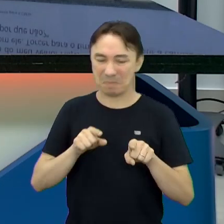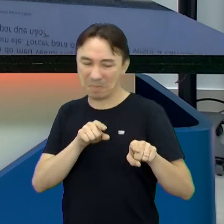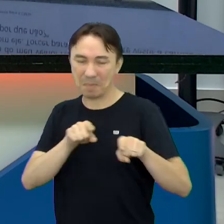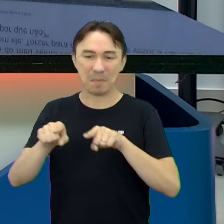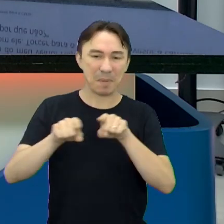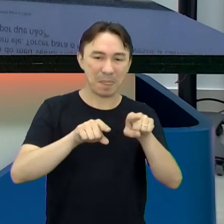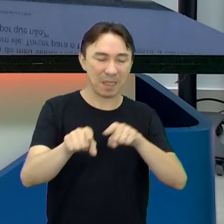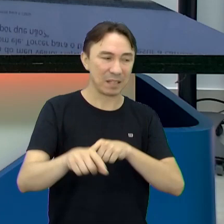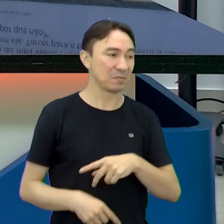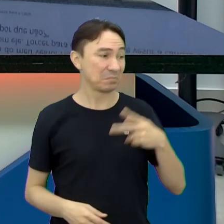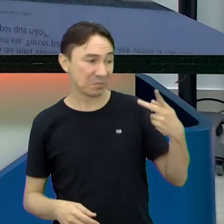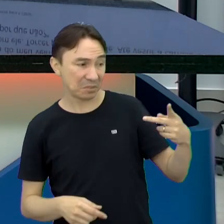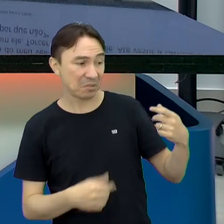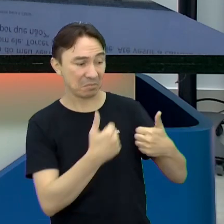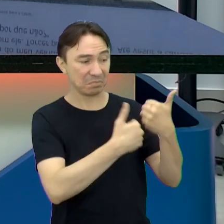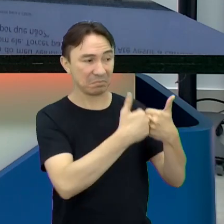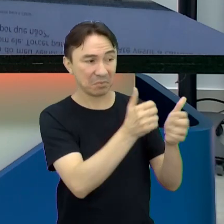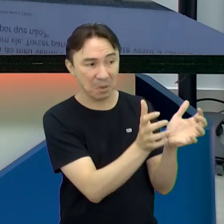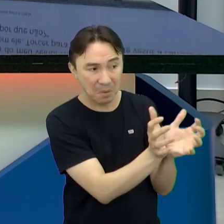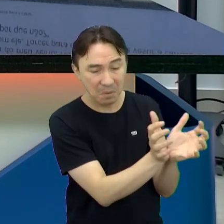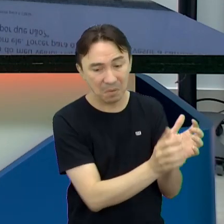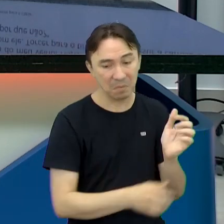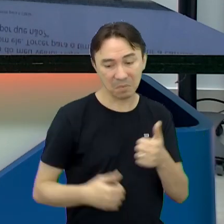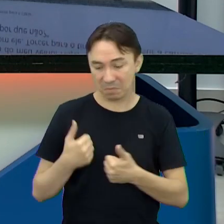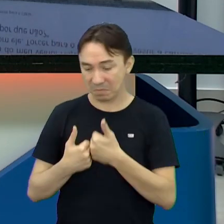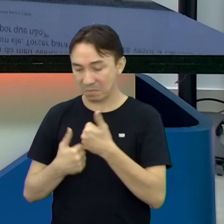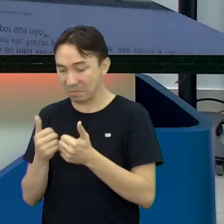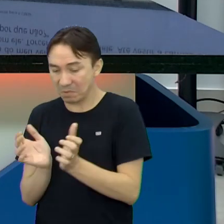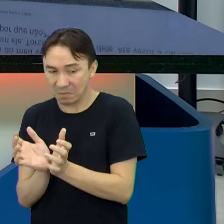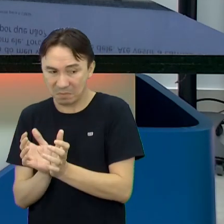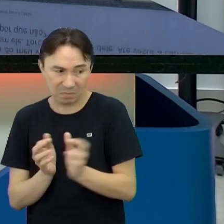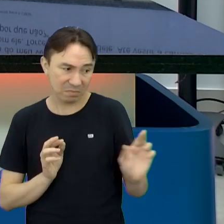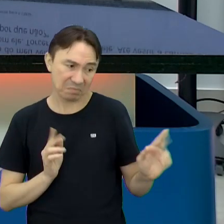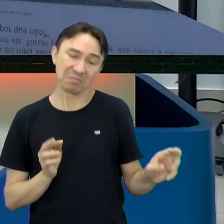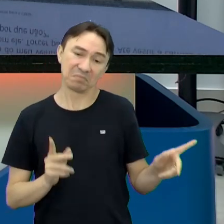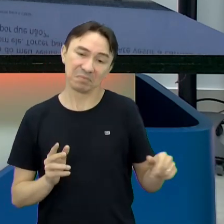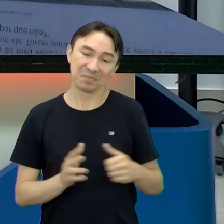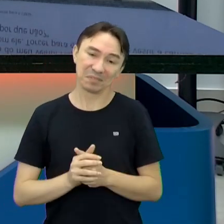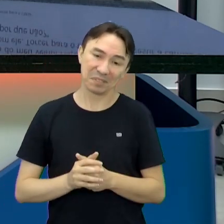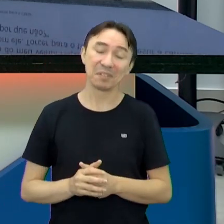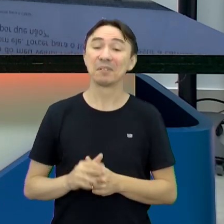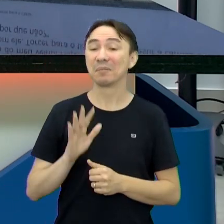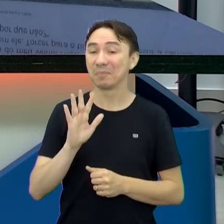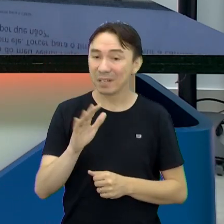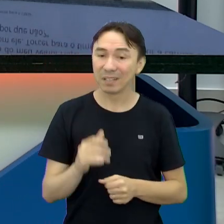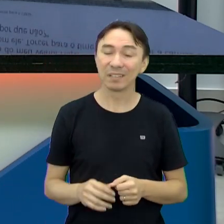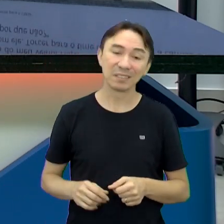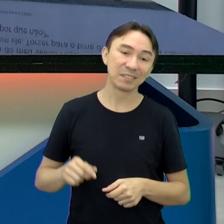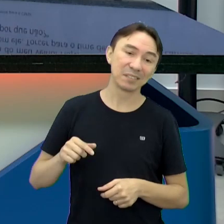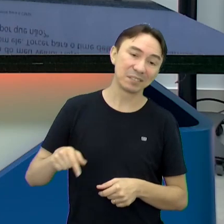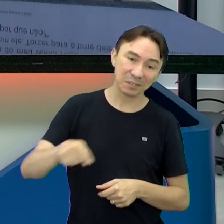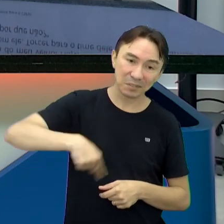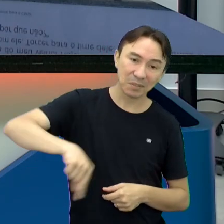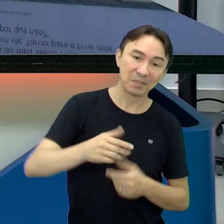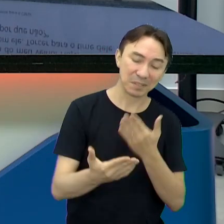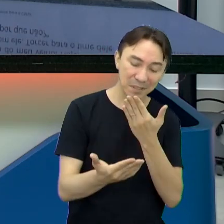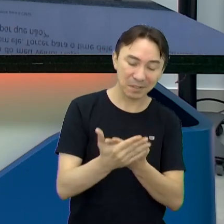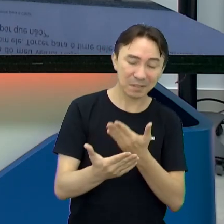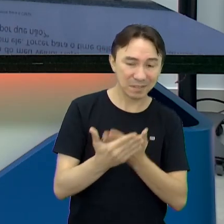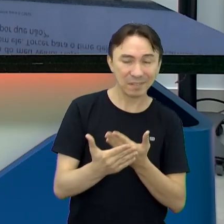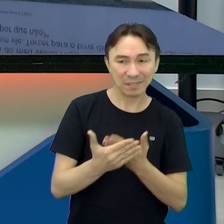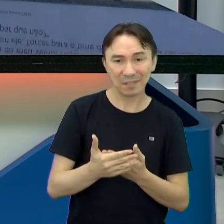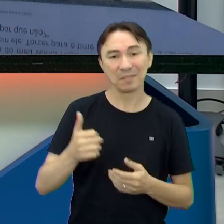meu Exatamente Mas nem por isso A gente entra aí E para as aulas A gente prefere manter Assim esse anonimato